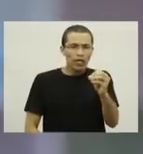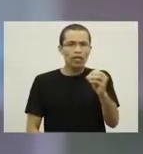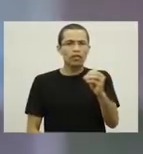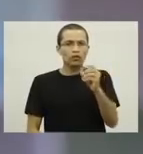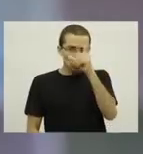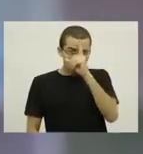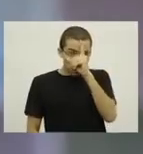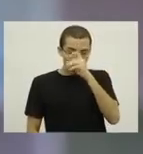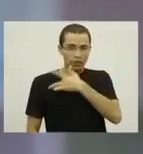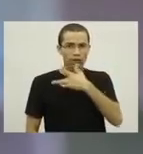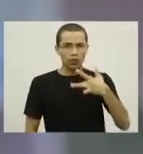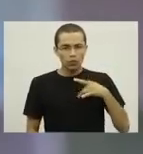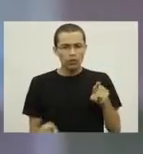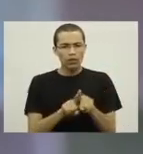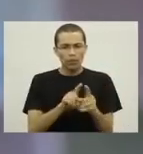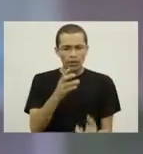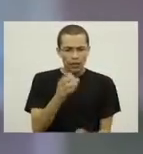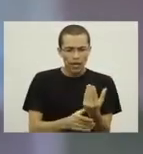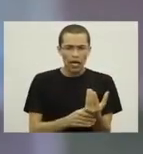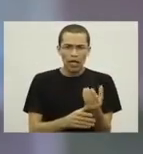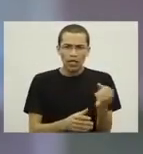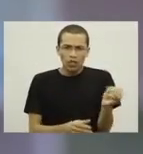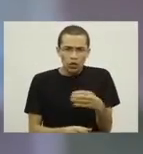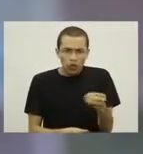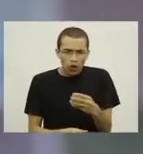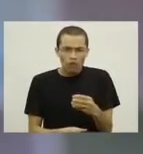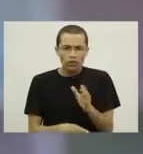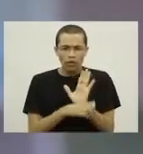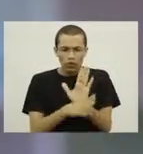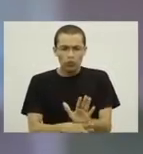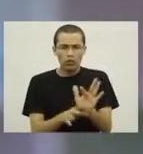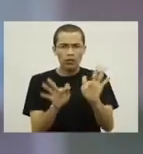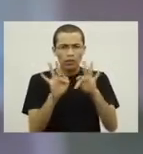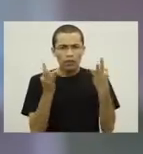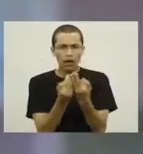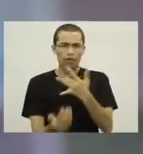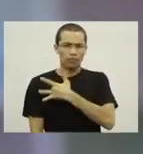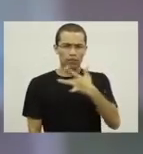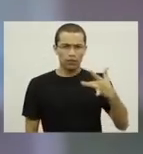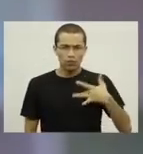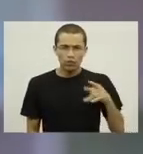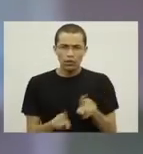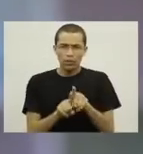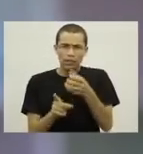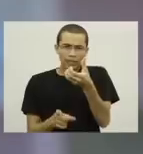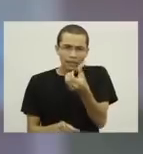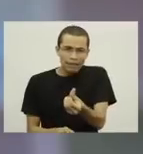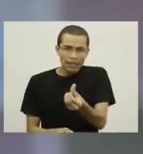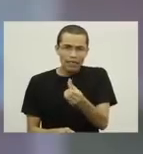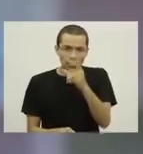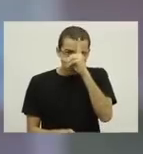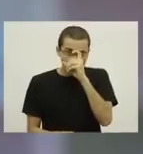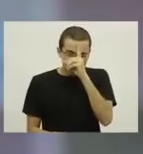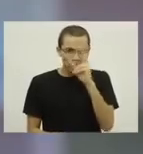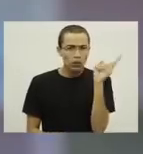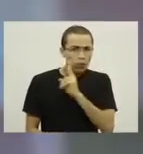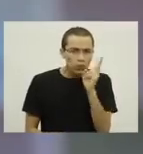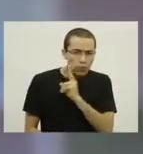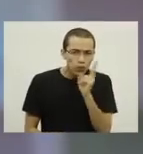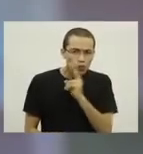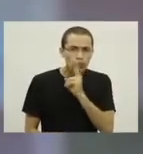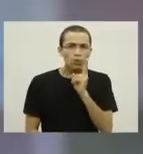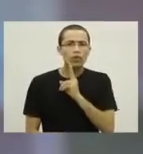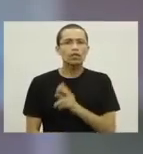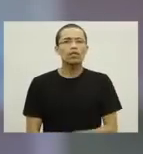criar novos núcleos de apoio à saúde da família. Serão seis novas unidades de pronto atendimento de